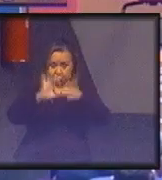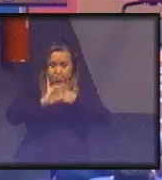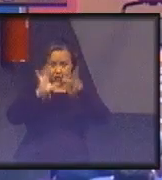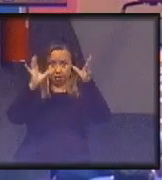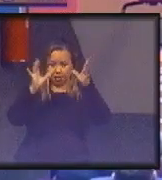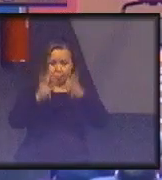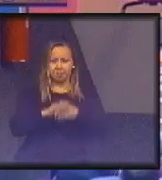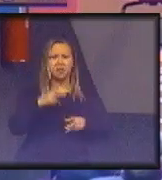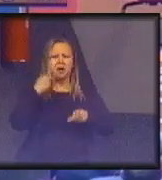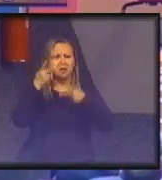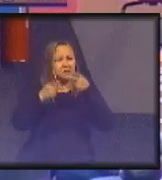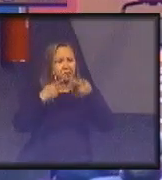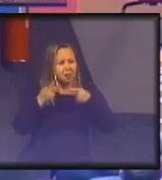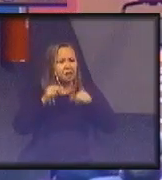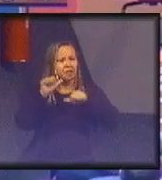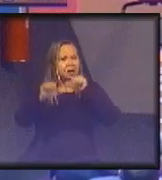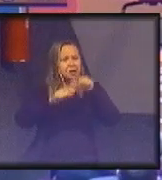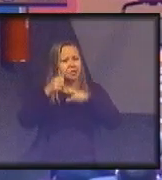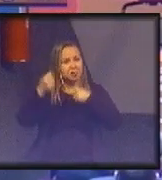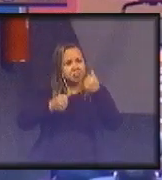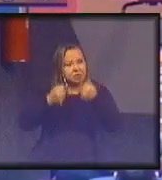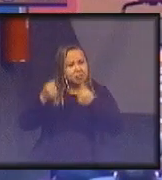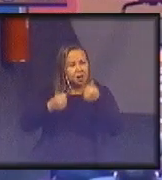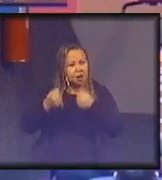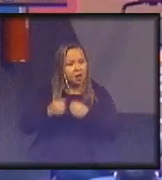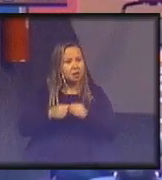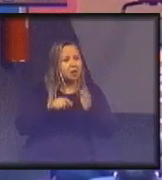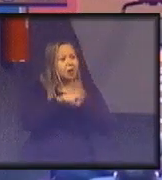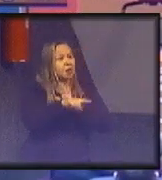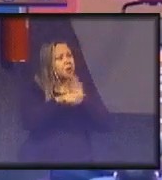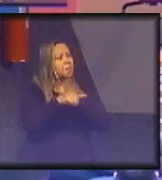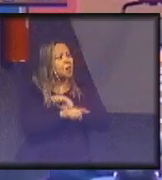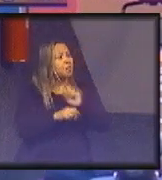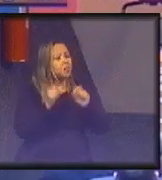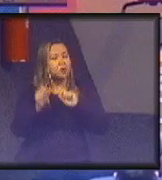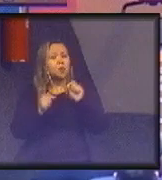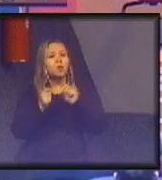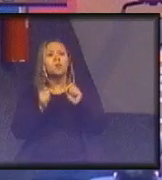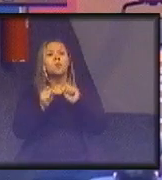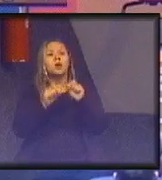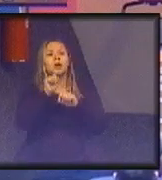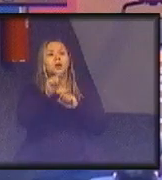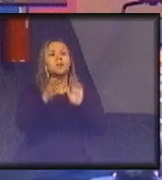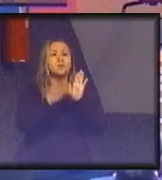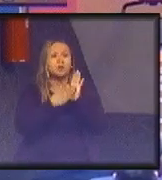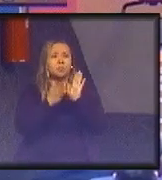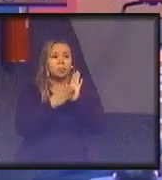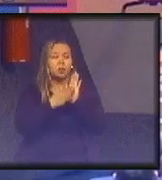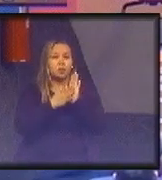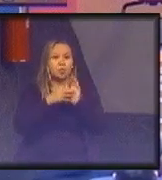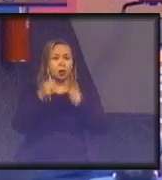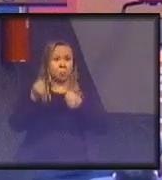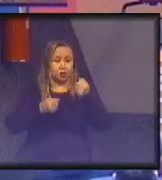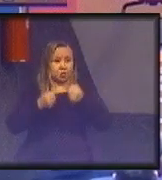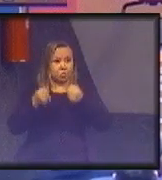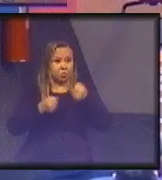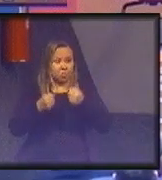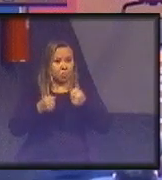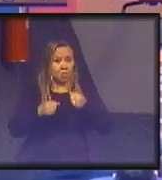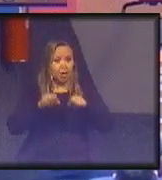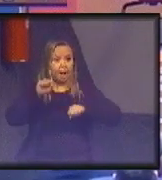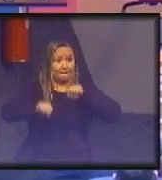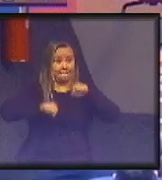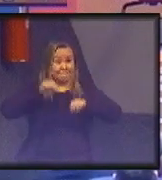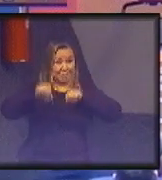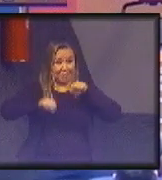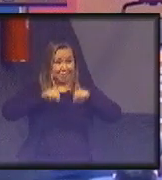de rodígio e tal, e daí ele perguntou, mas o que você propõe para nos automóveis? Falei bicicleta, eu levei